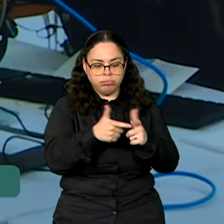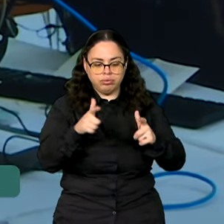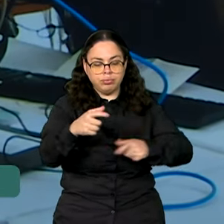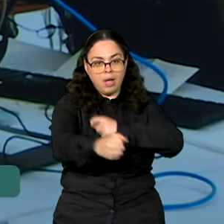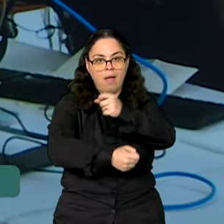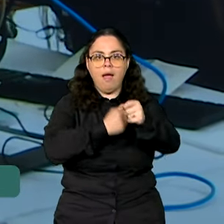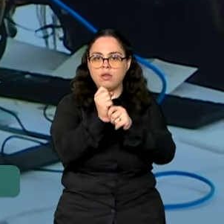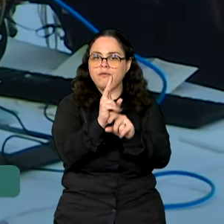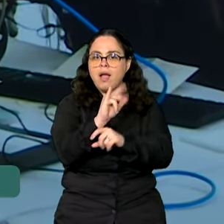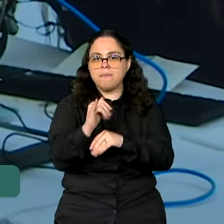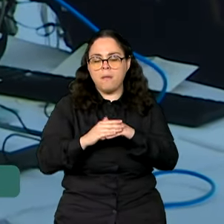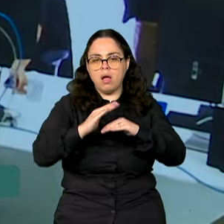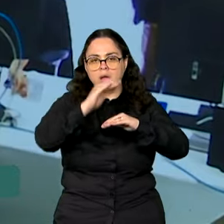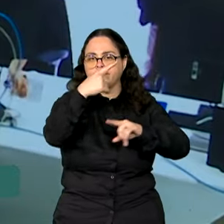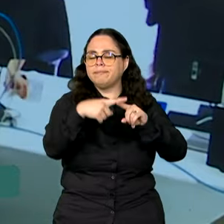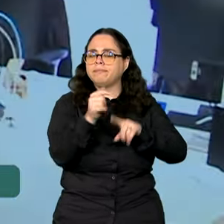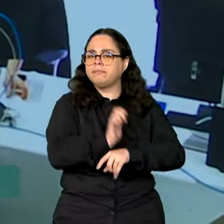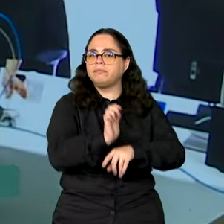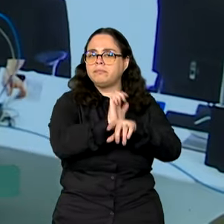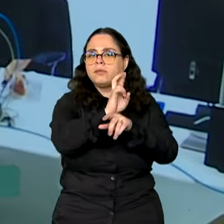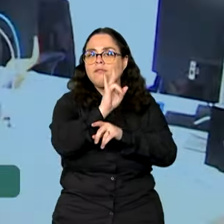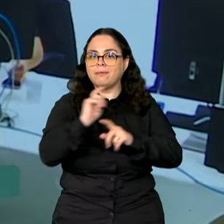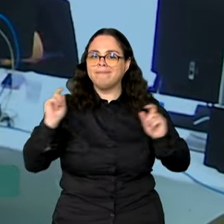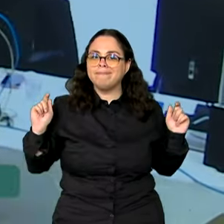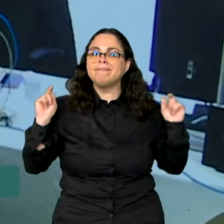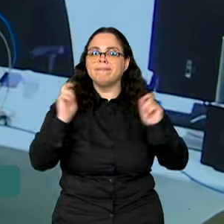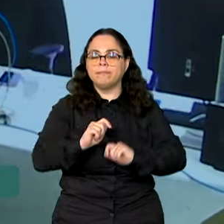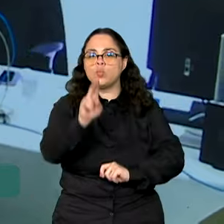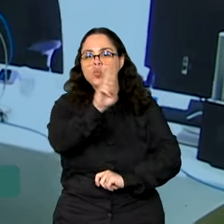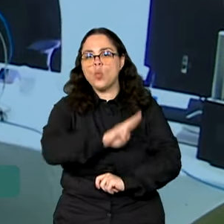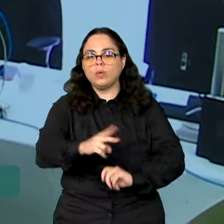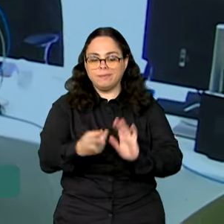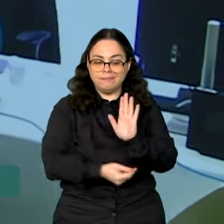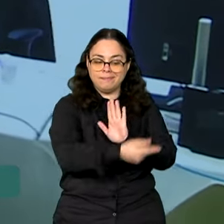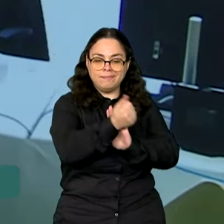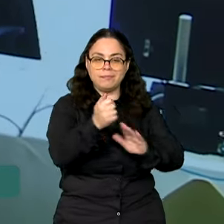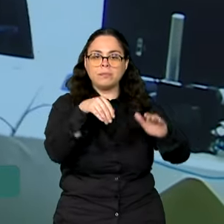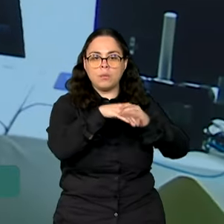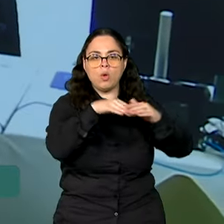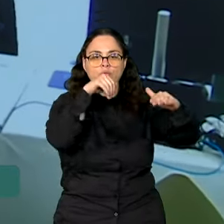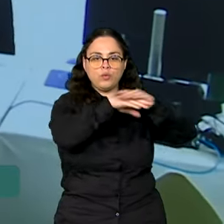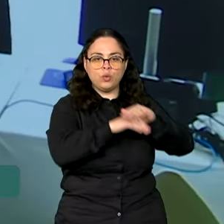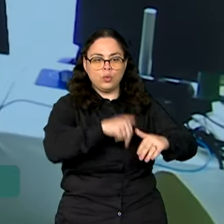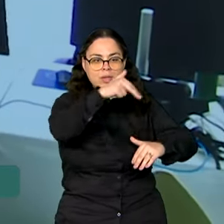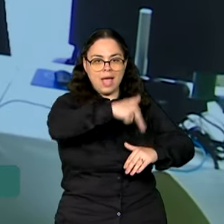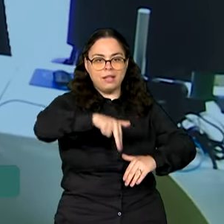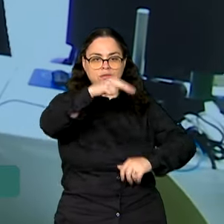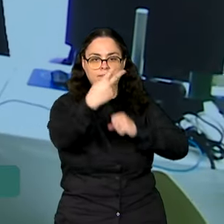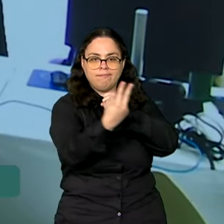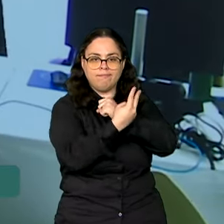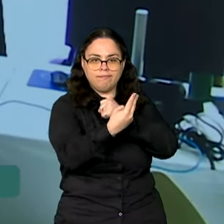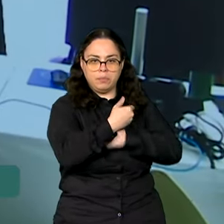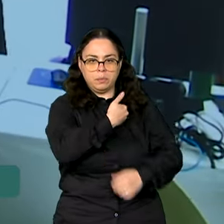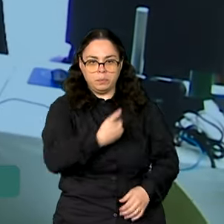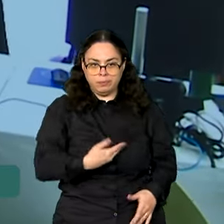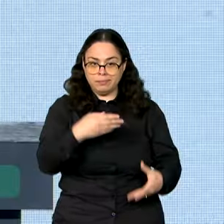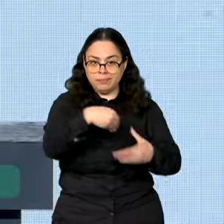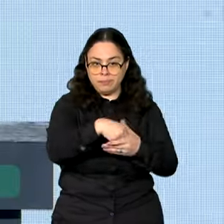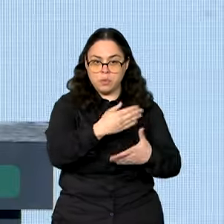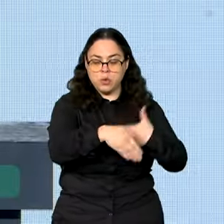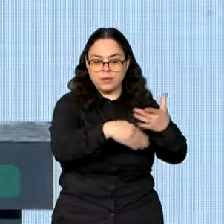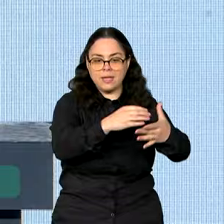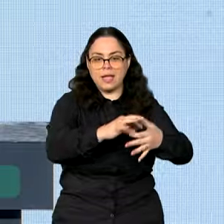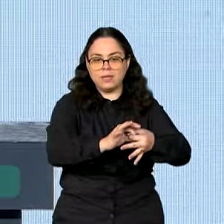ano, pois os estados terão a possibilidade de utilizar recursos do Fundo Nacional de Segurança Pública nesse processo.